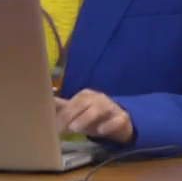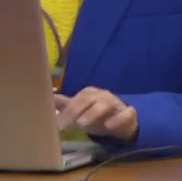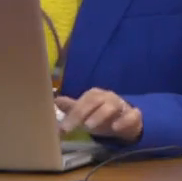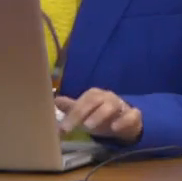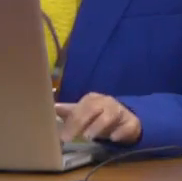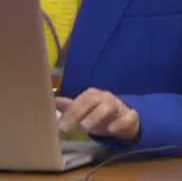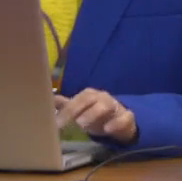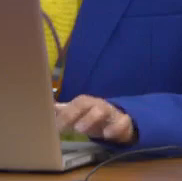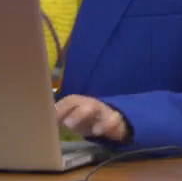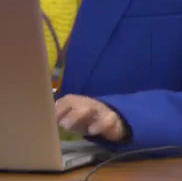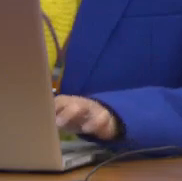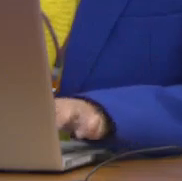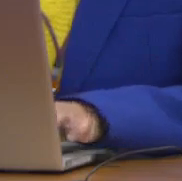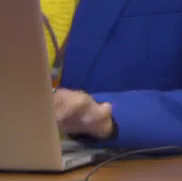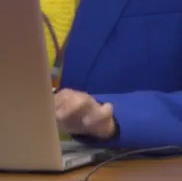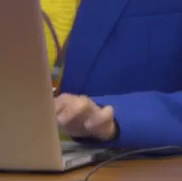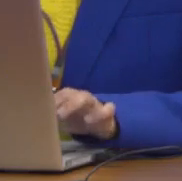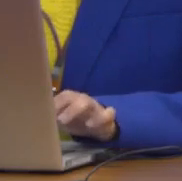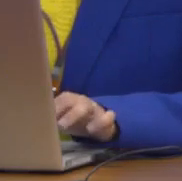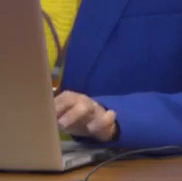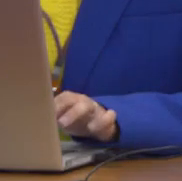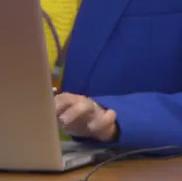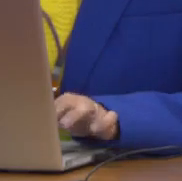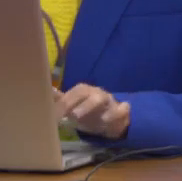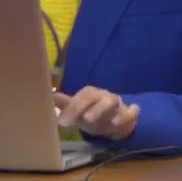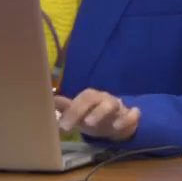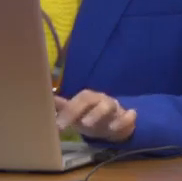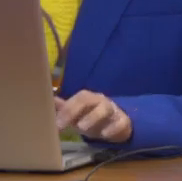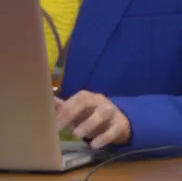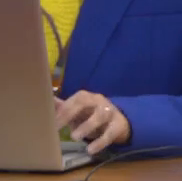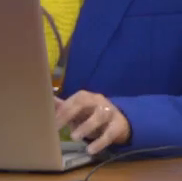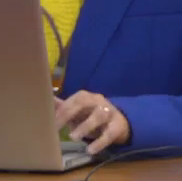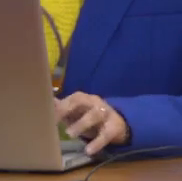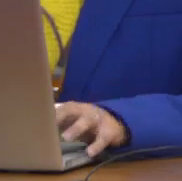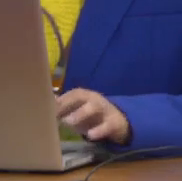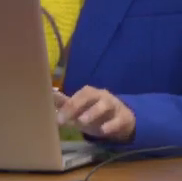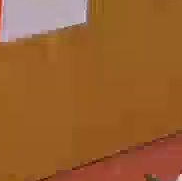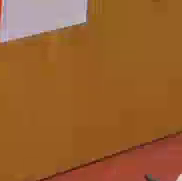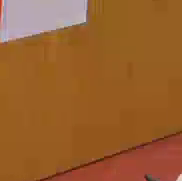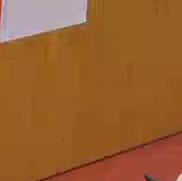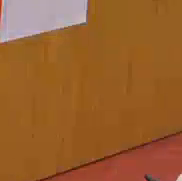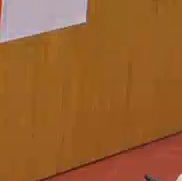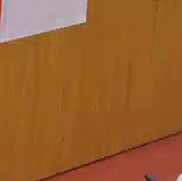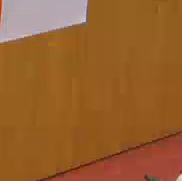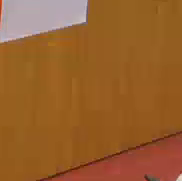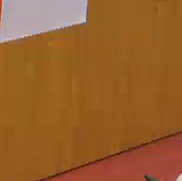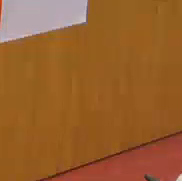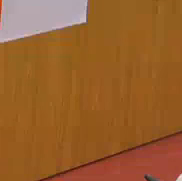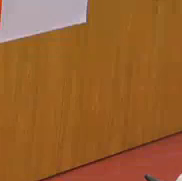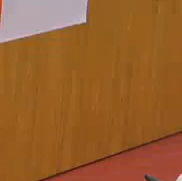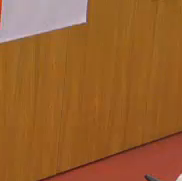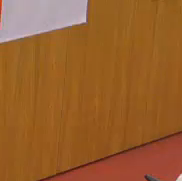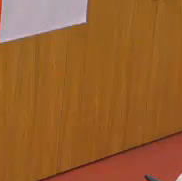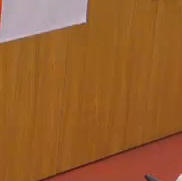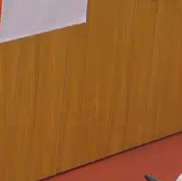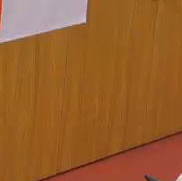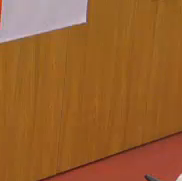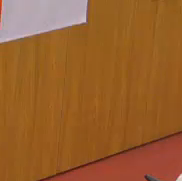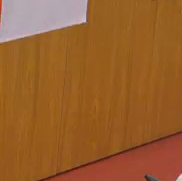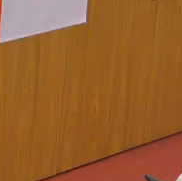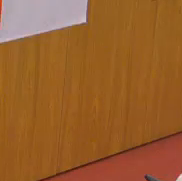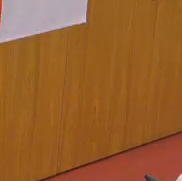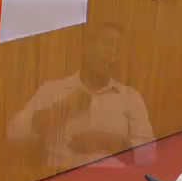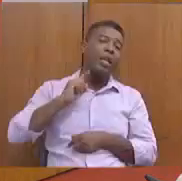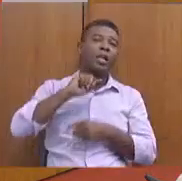apoio para energizar os poços artesianos das comunidades rurais do Norte de Minas, do Jequitião e do Mucuri.